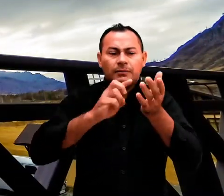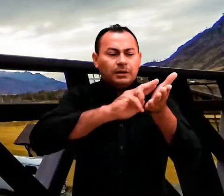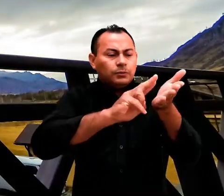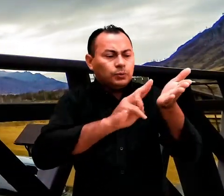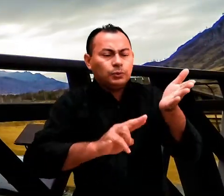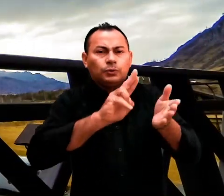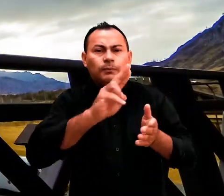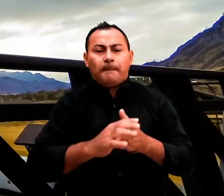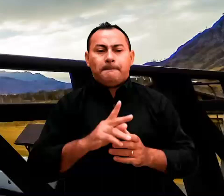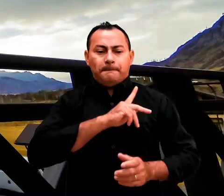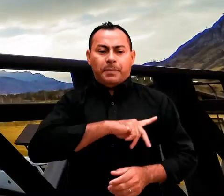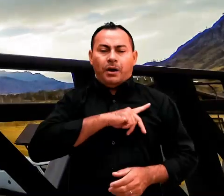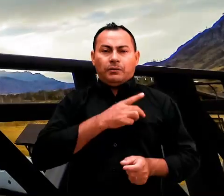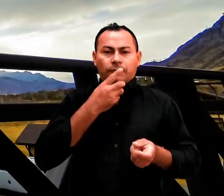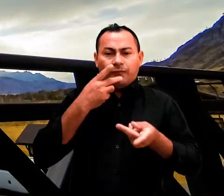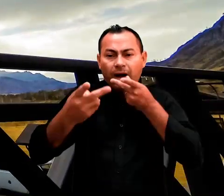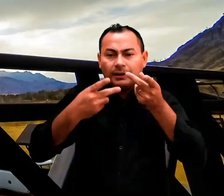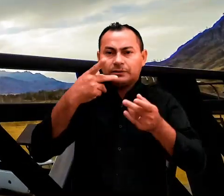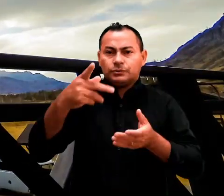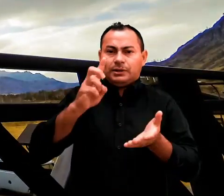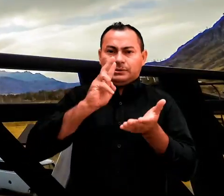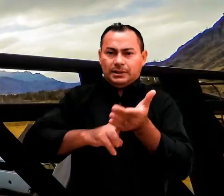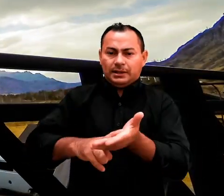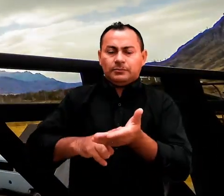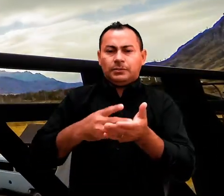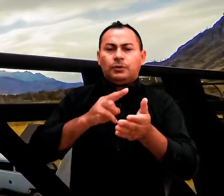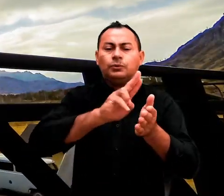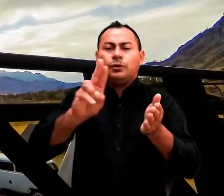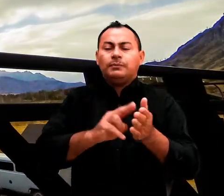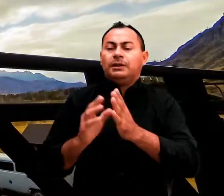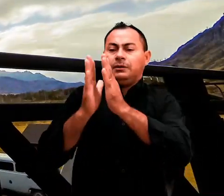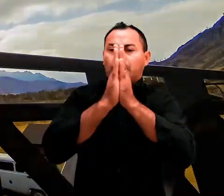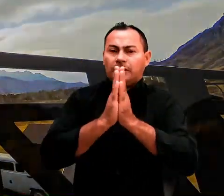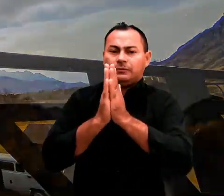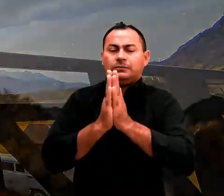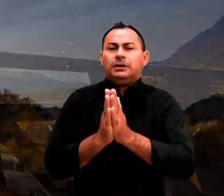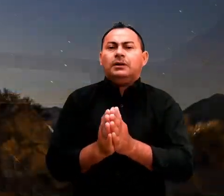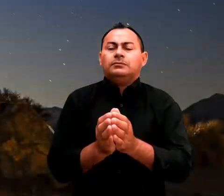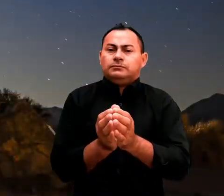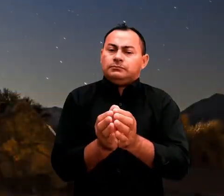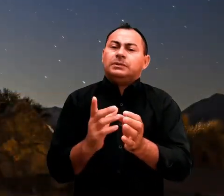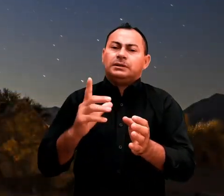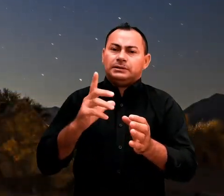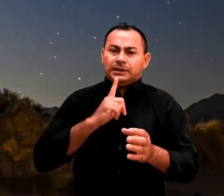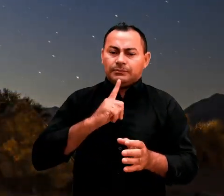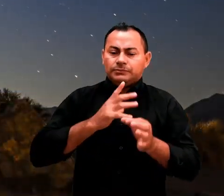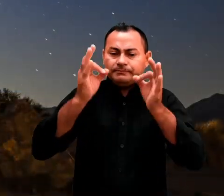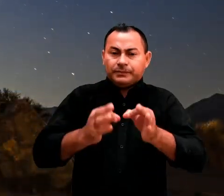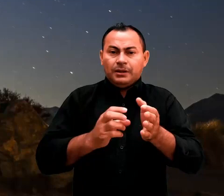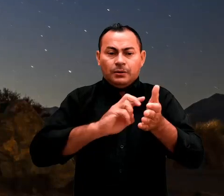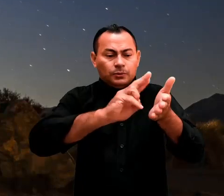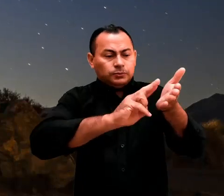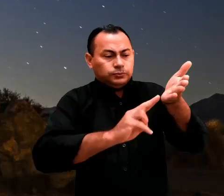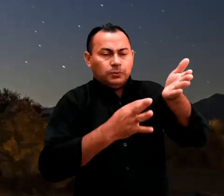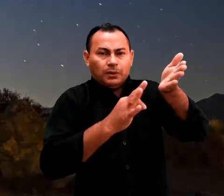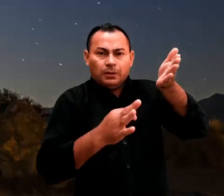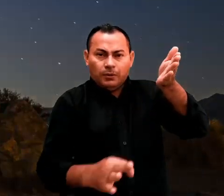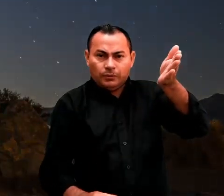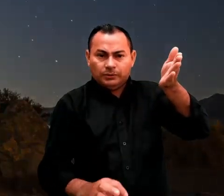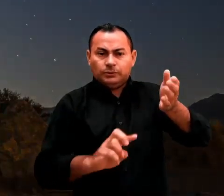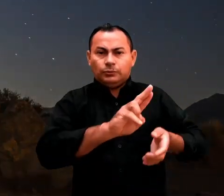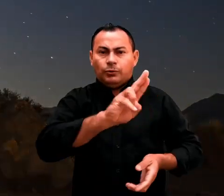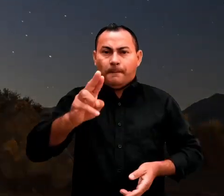todas as pessoas que Paulo mencionou em suas cartas pelas quais ele orava, concluiríamos que era uma lista muito